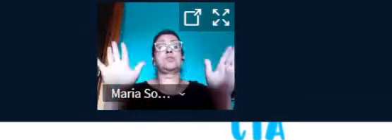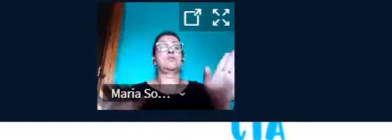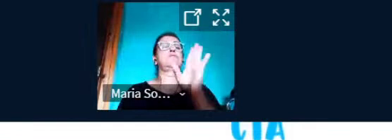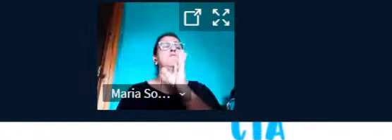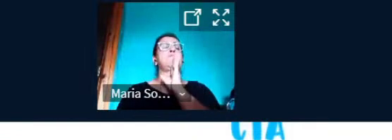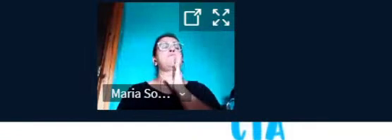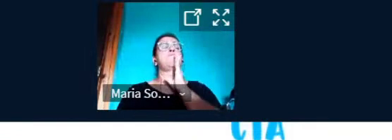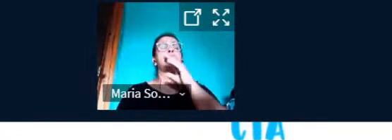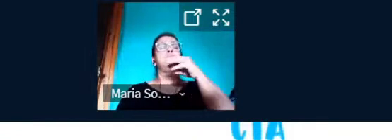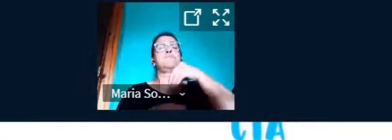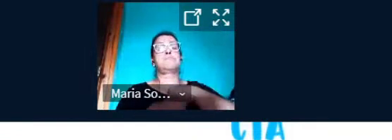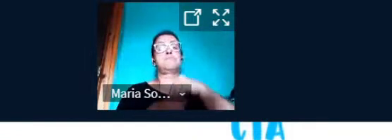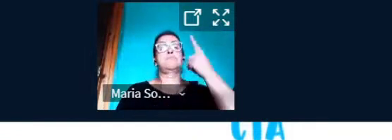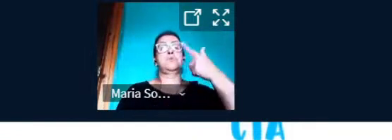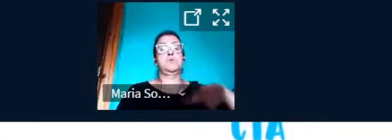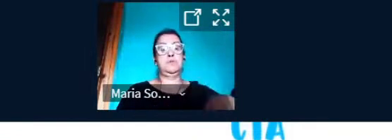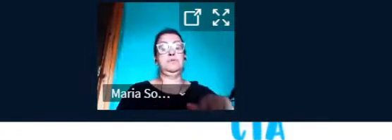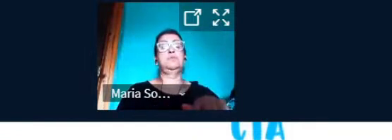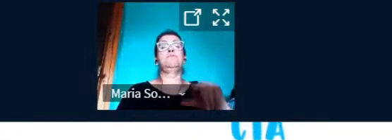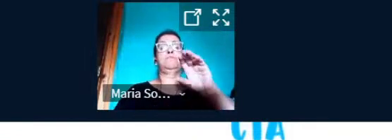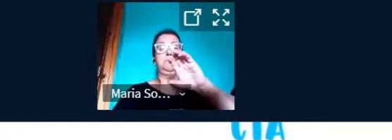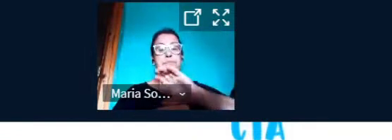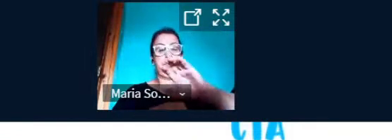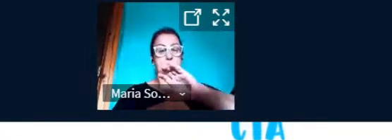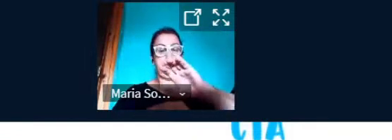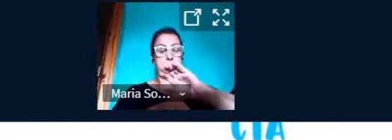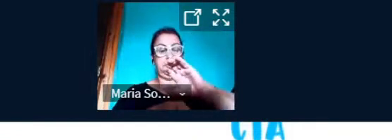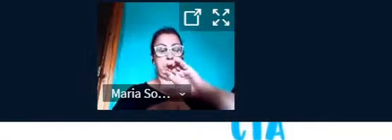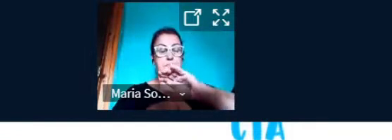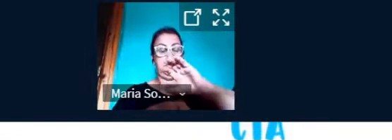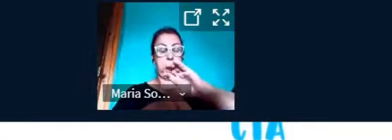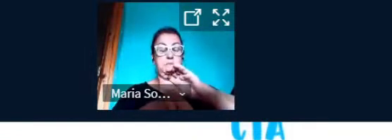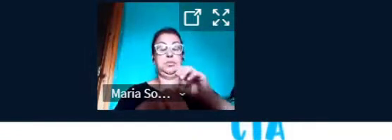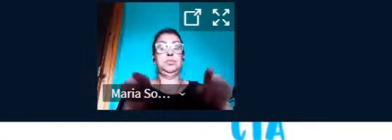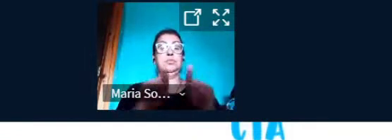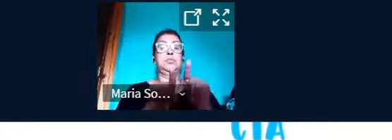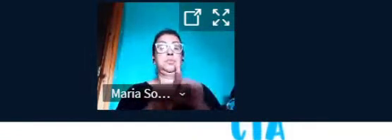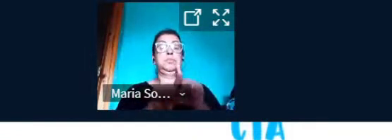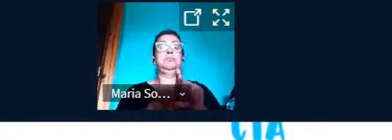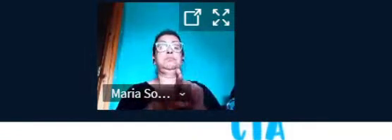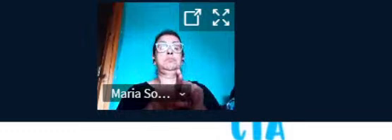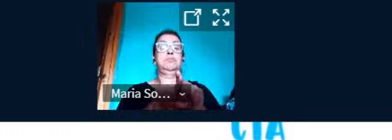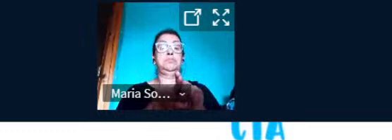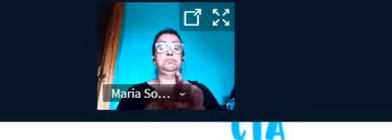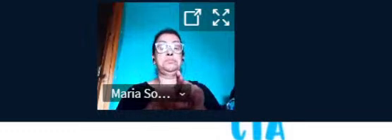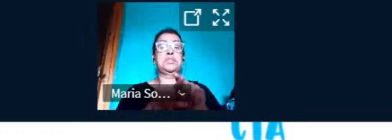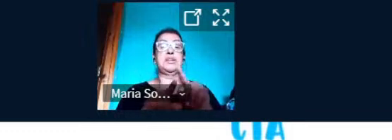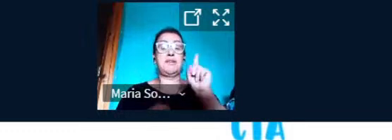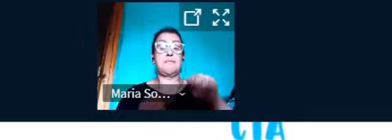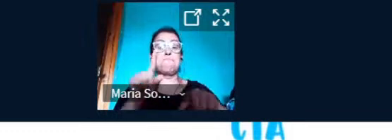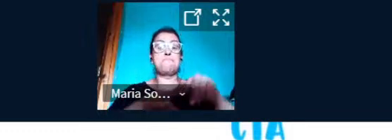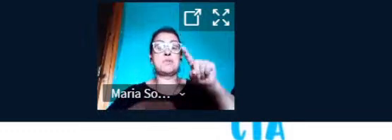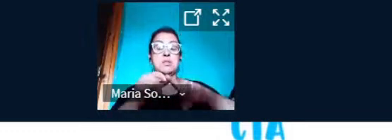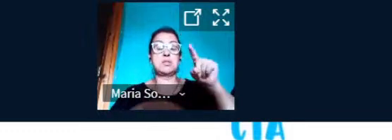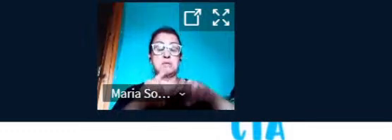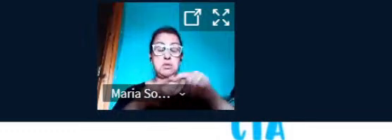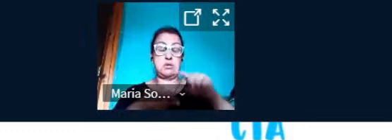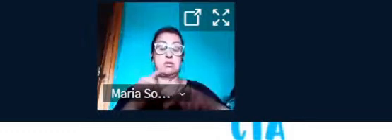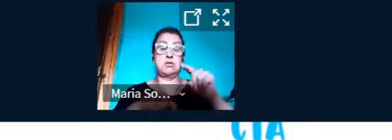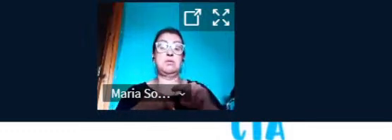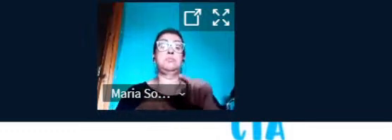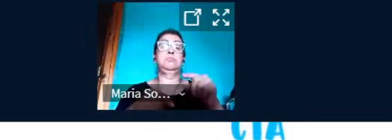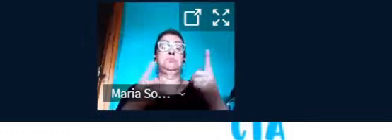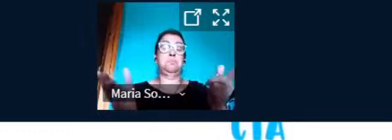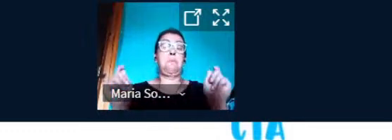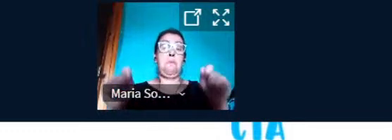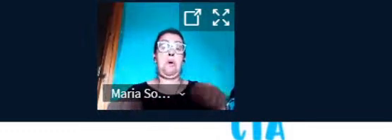livre e aberto, isto é, o instrumento físico utilizado, é disponibilizado publicamente para estudo, modificação, distribuição,